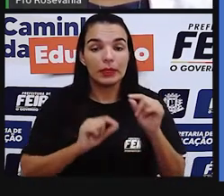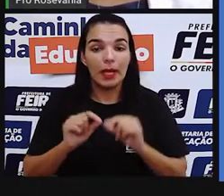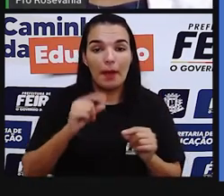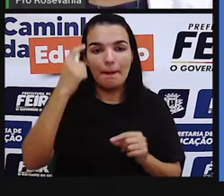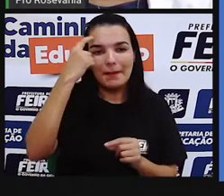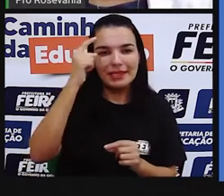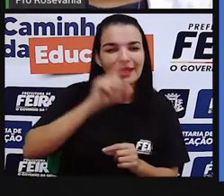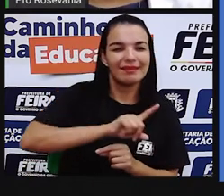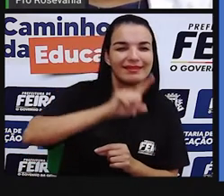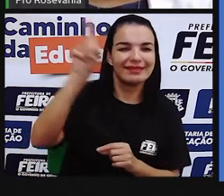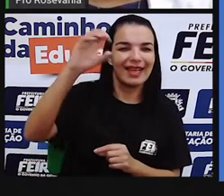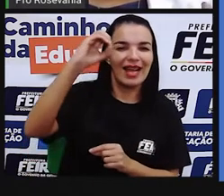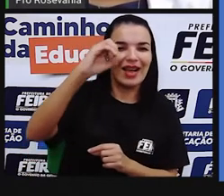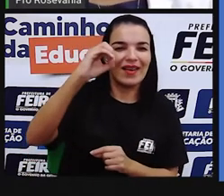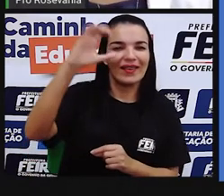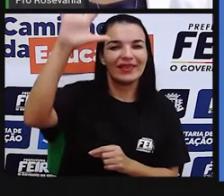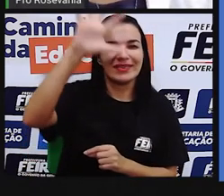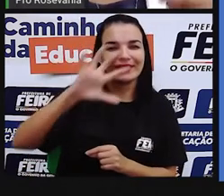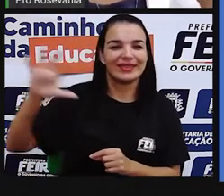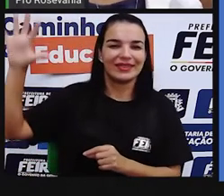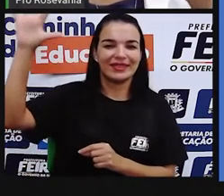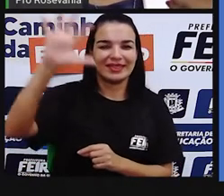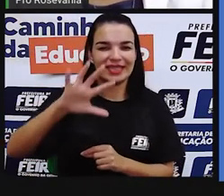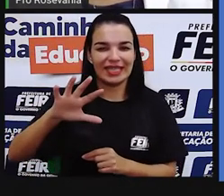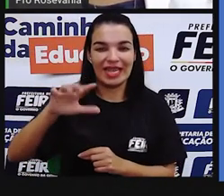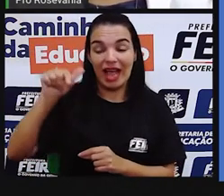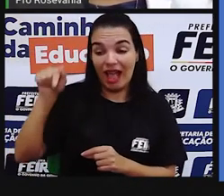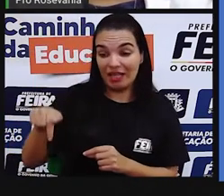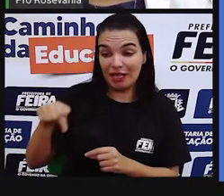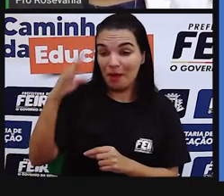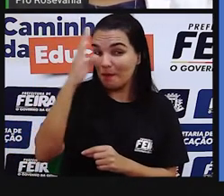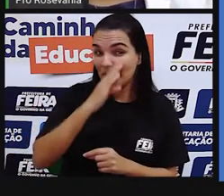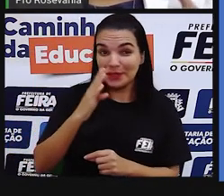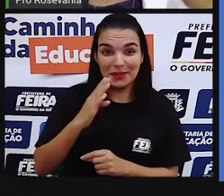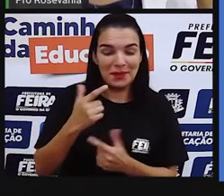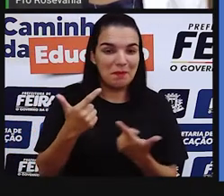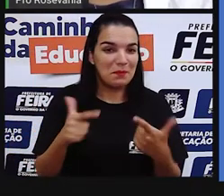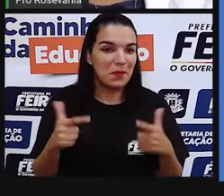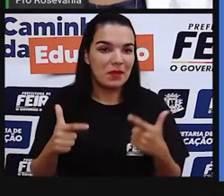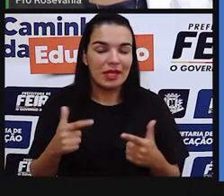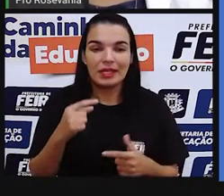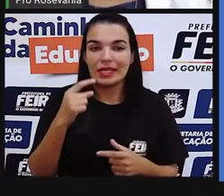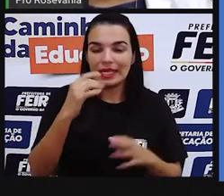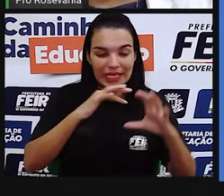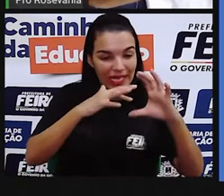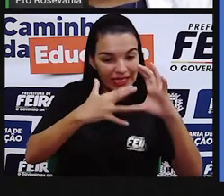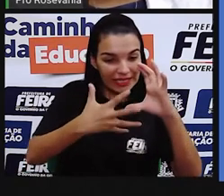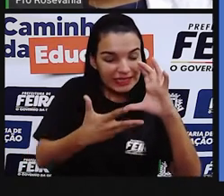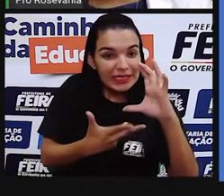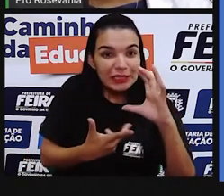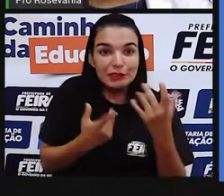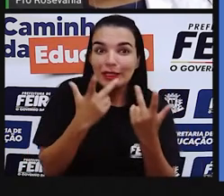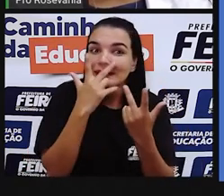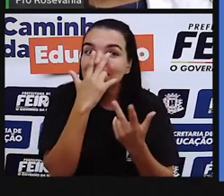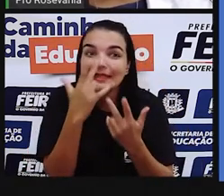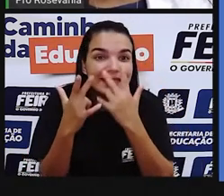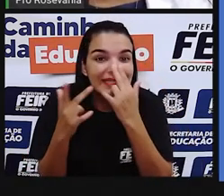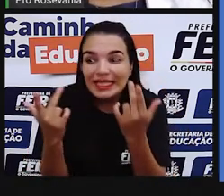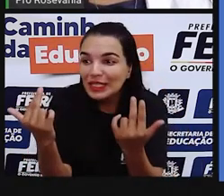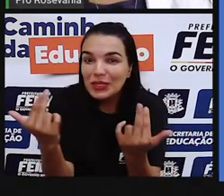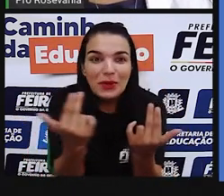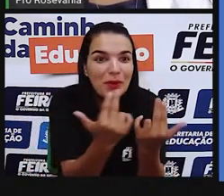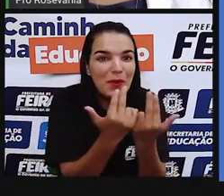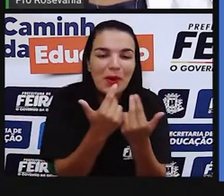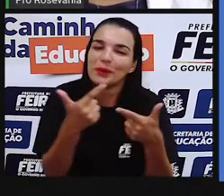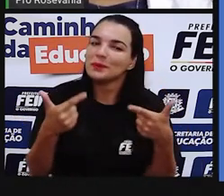brasileiro, não tem essa característica específica. fala, olha, ali é brasileiro, corre aqui. Ali é oriental, não tem isso. Nós somos,